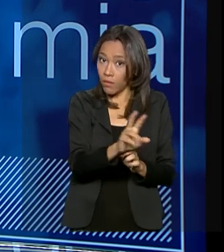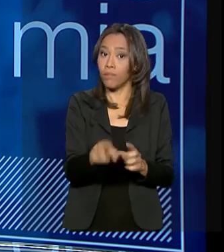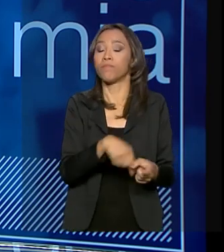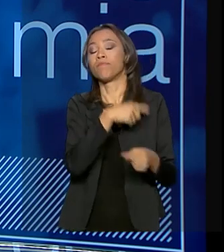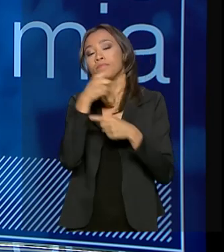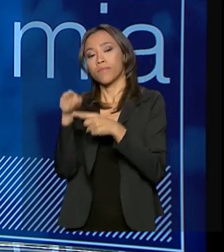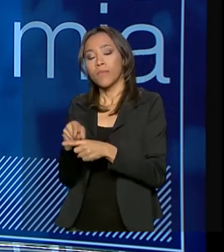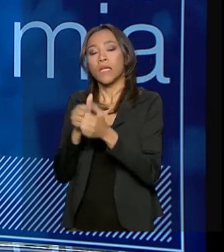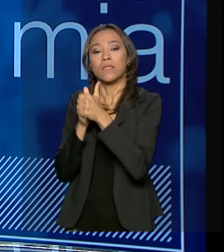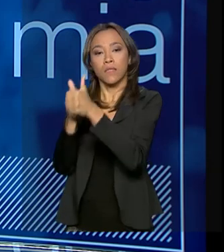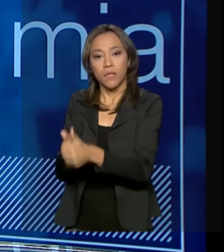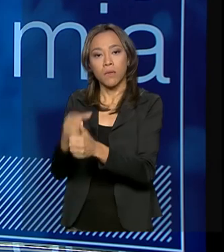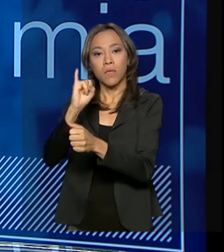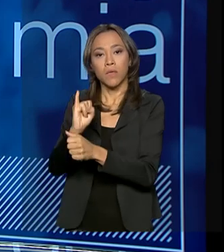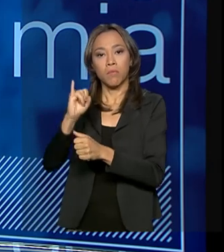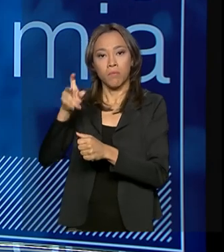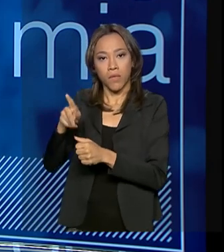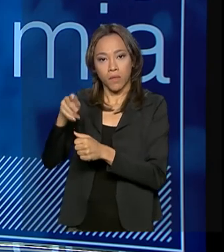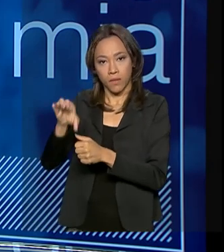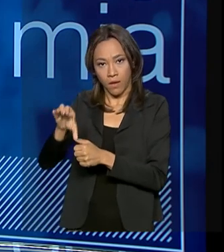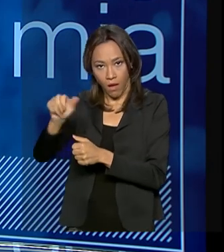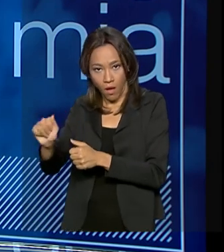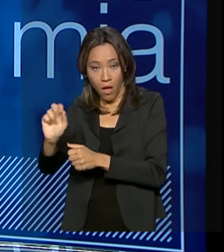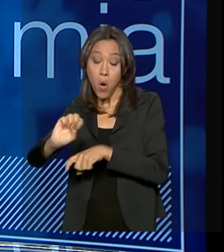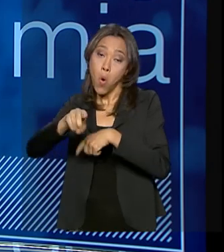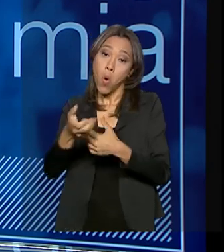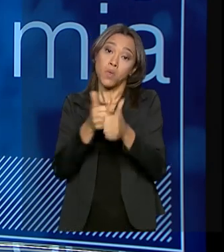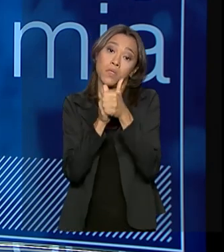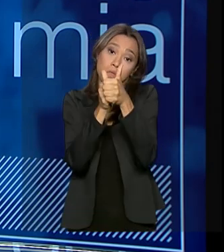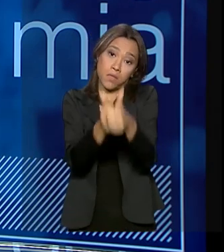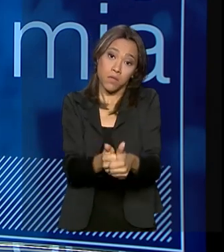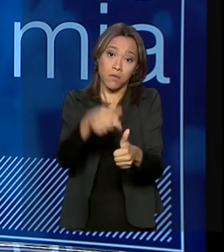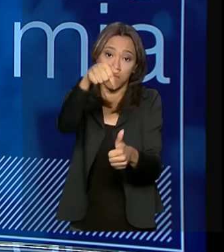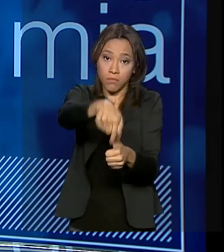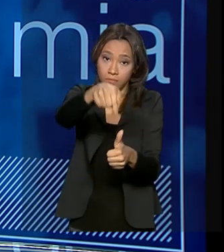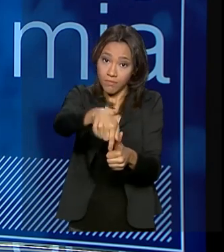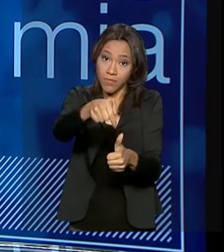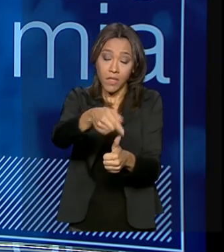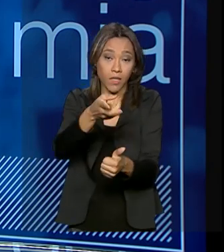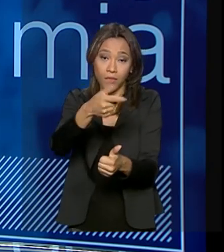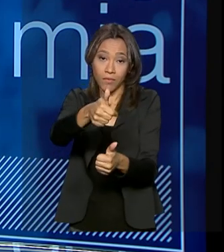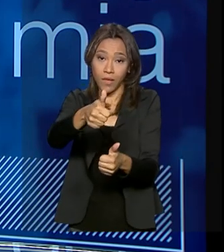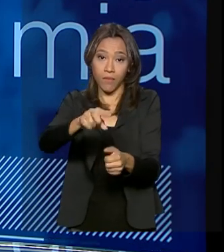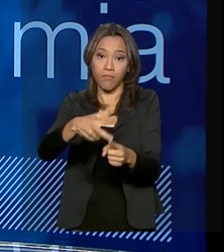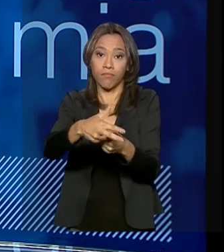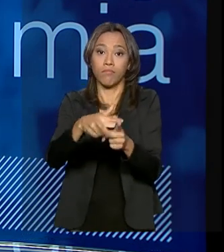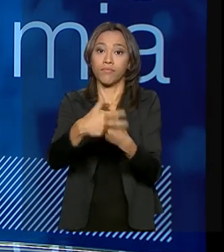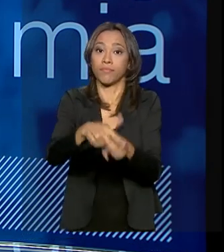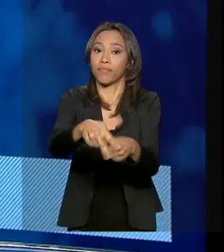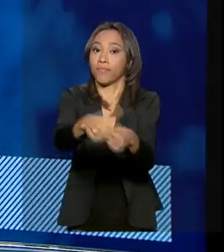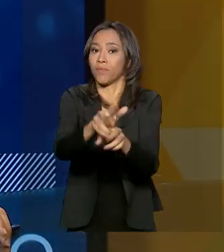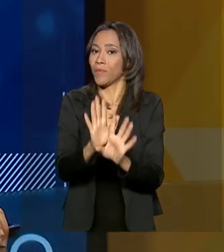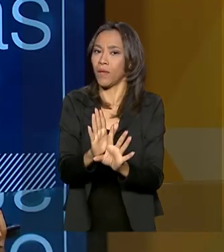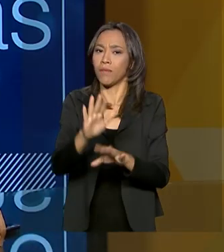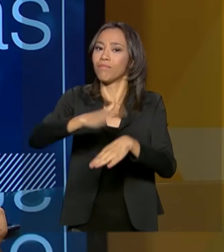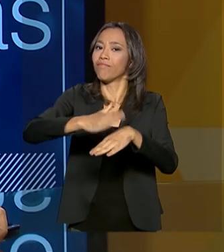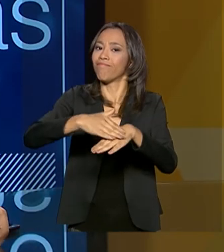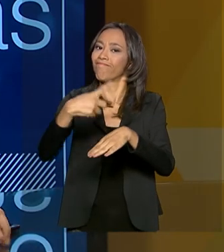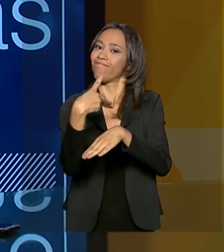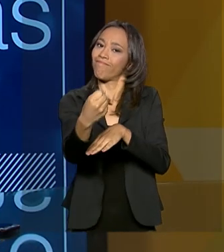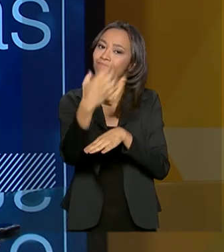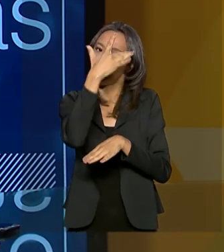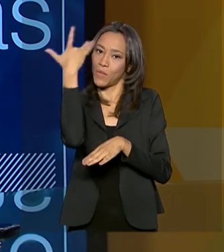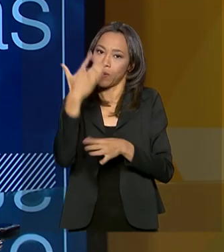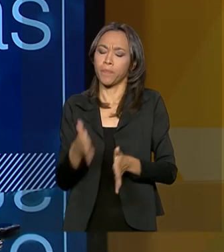inflação, IPCA mais uma taxa fixa, ou sem nenhuma correção e uma taxa fixa inicial. O cliente decide. Os